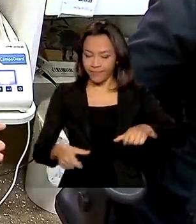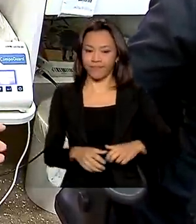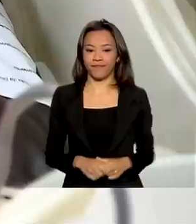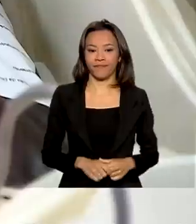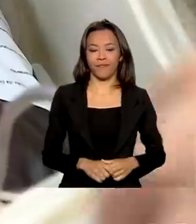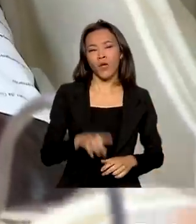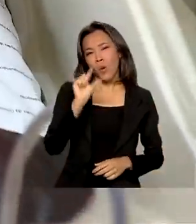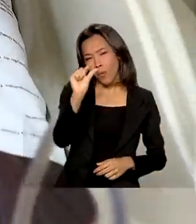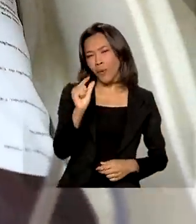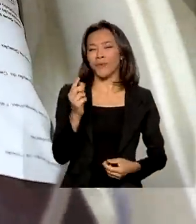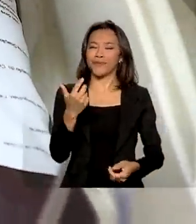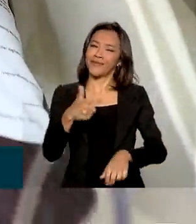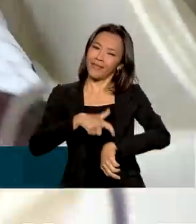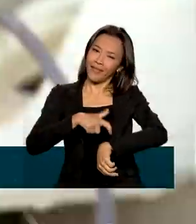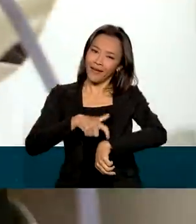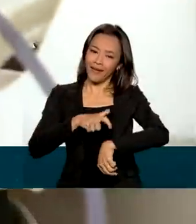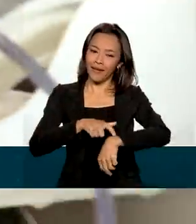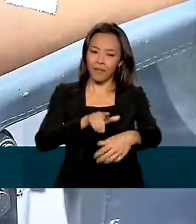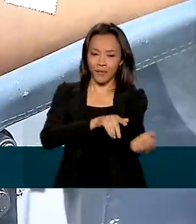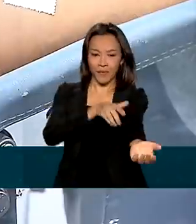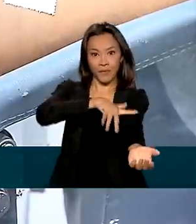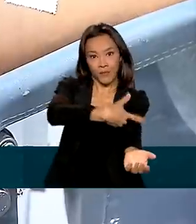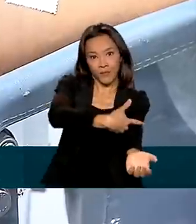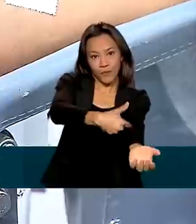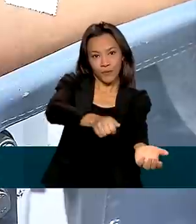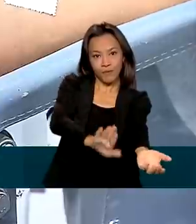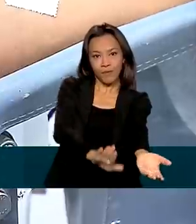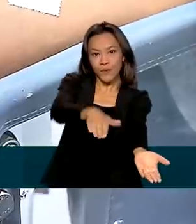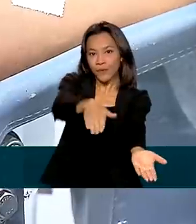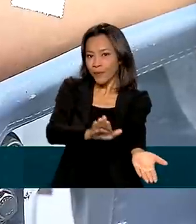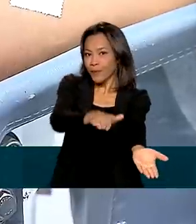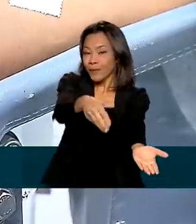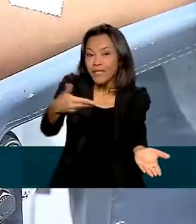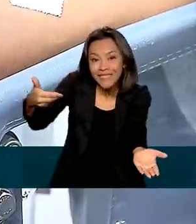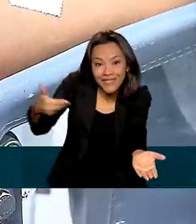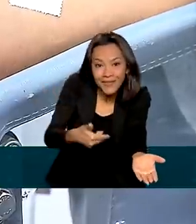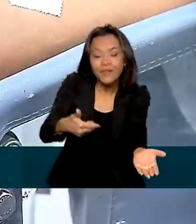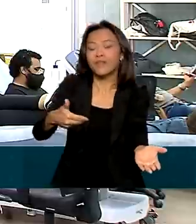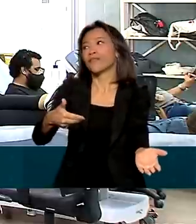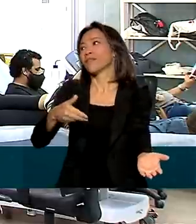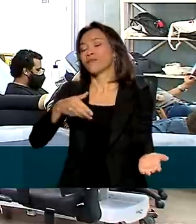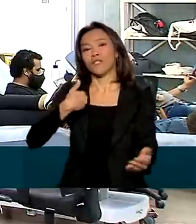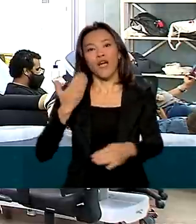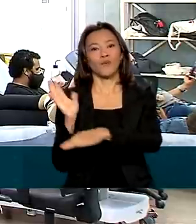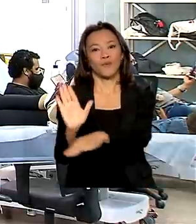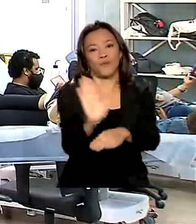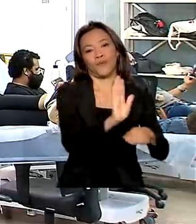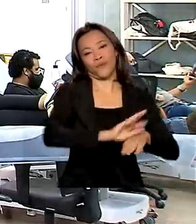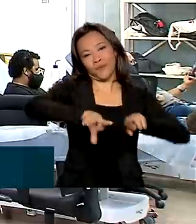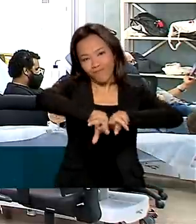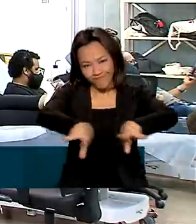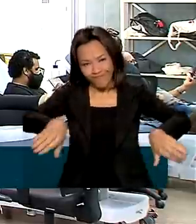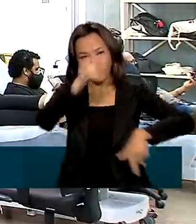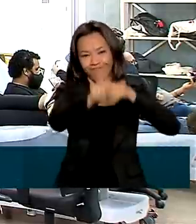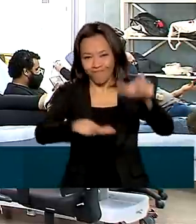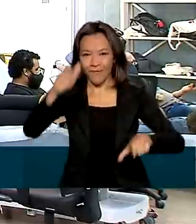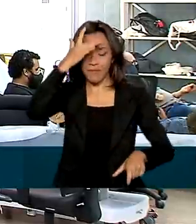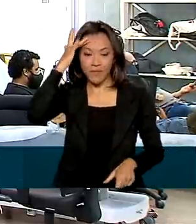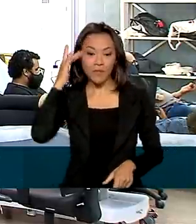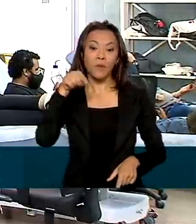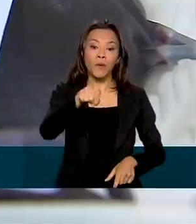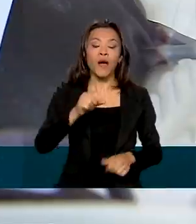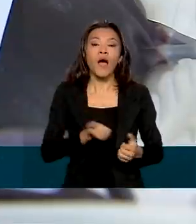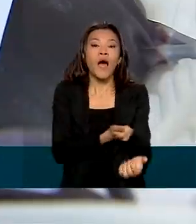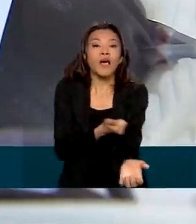pouco de tempo, alguns mililitros de sangue e uma ação que pode salvar vidas. O sangue doado nos hemocentros de